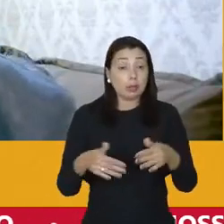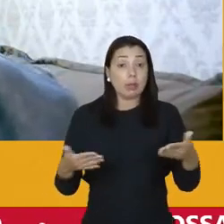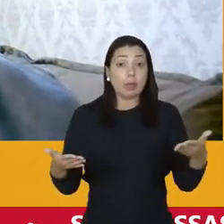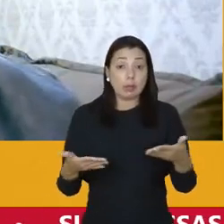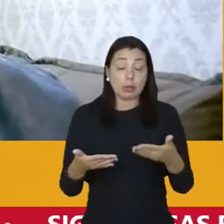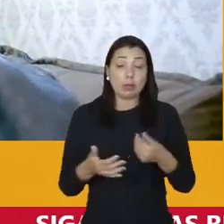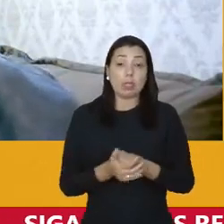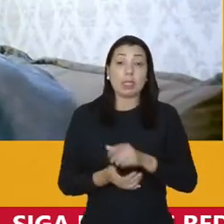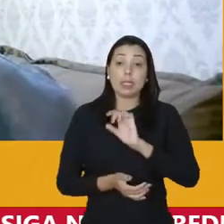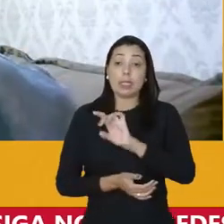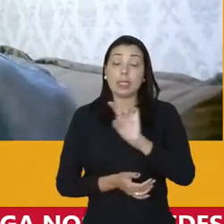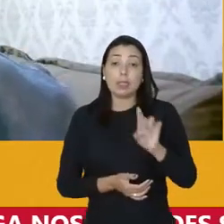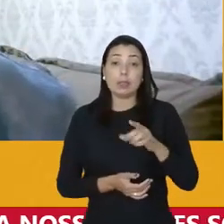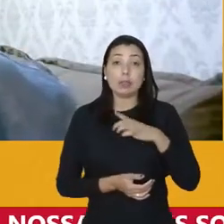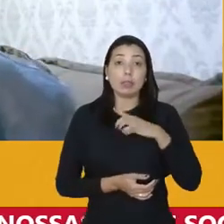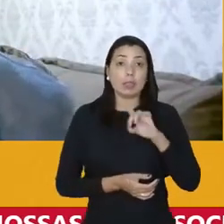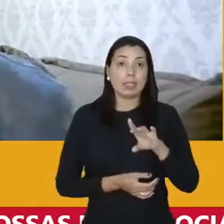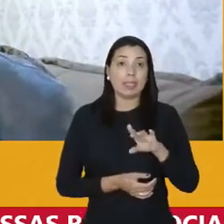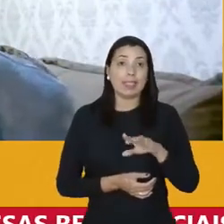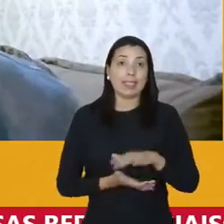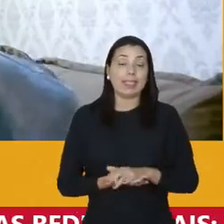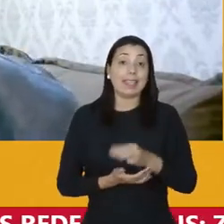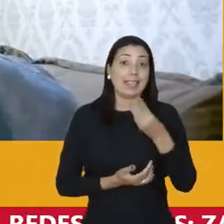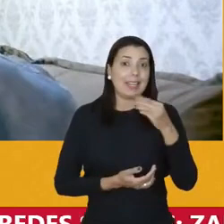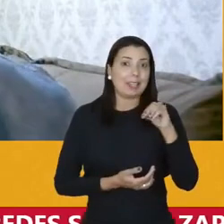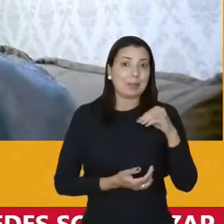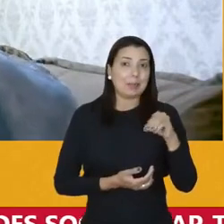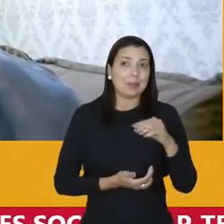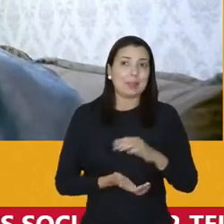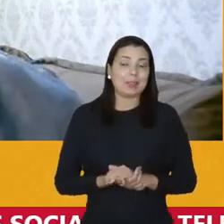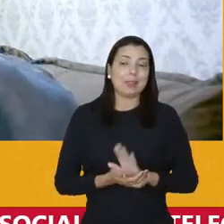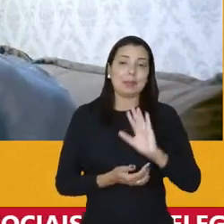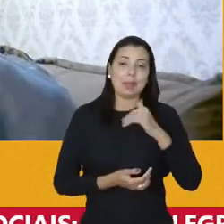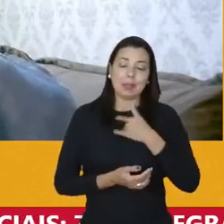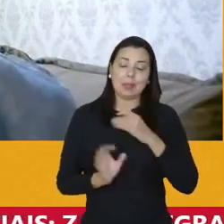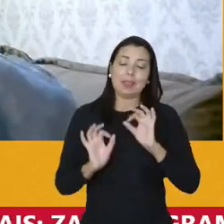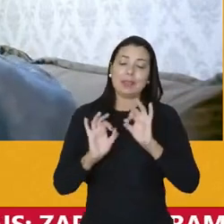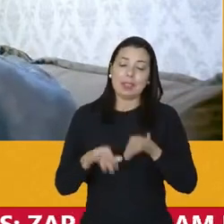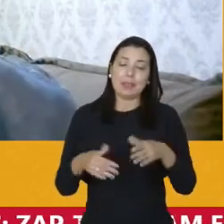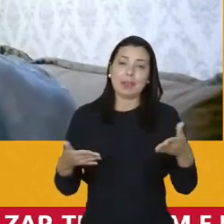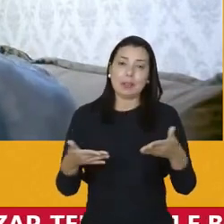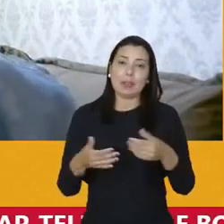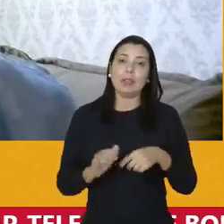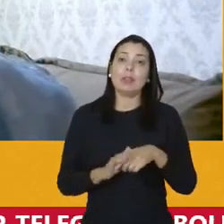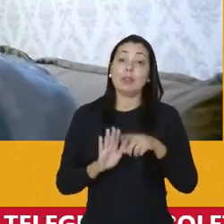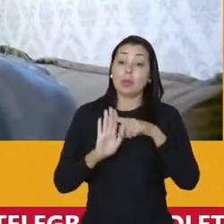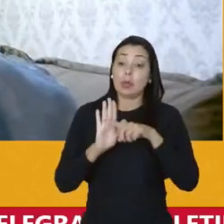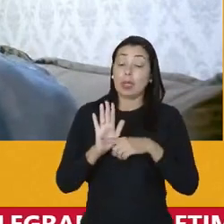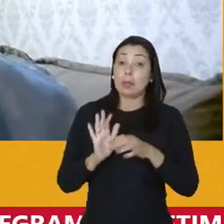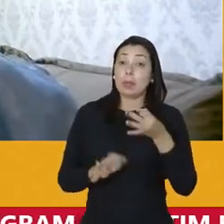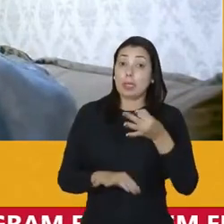agora cada um vai ter apenas infelizmente apenas 3 minutos pra gente encerrar o nosso programa no horário